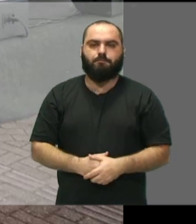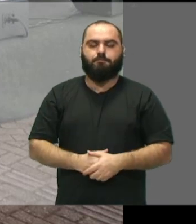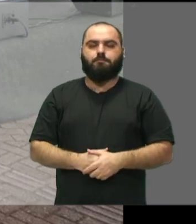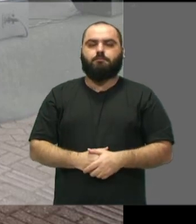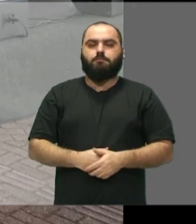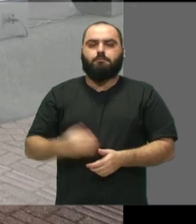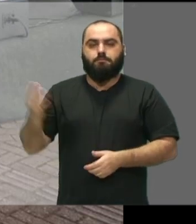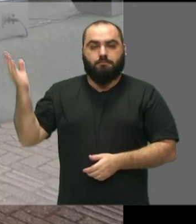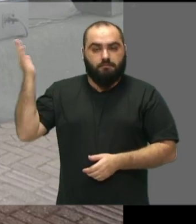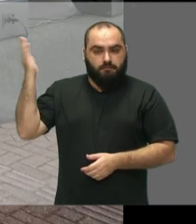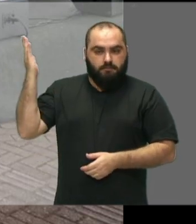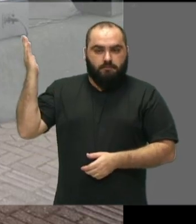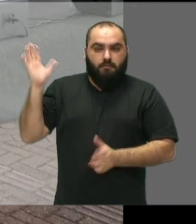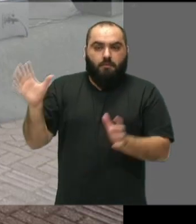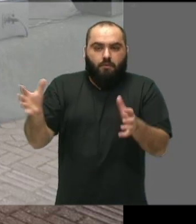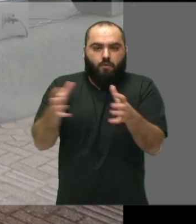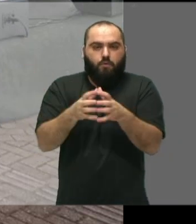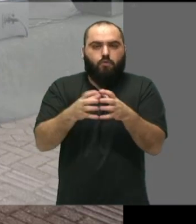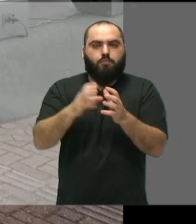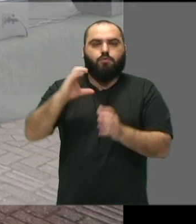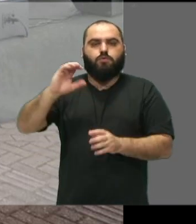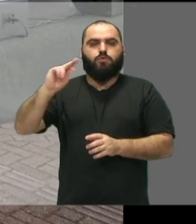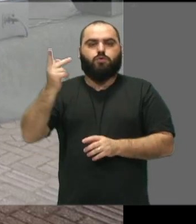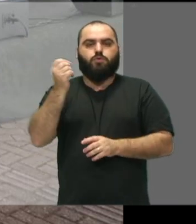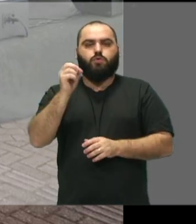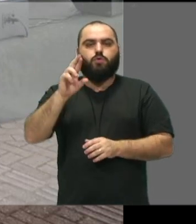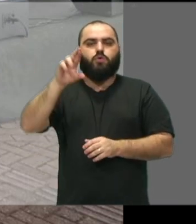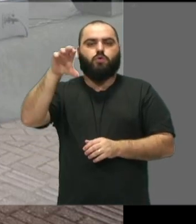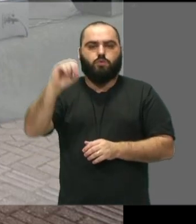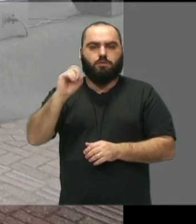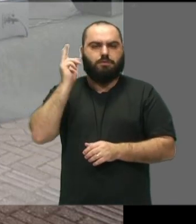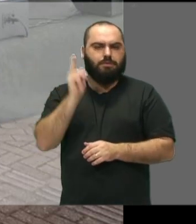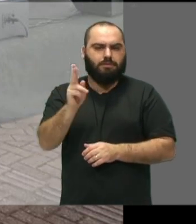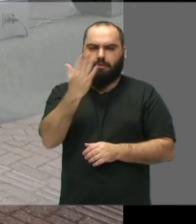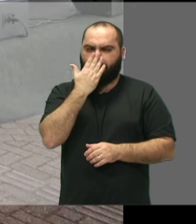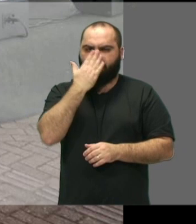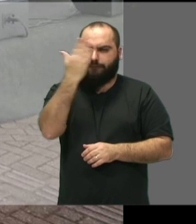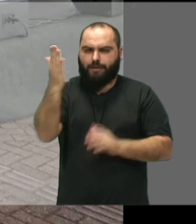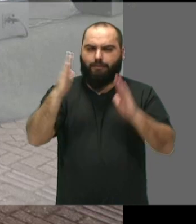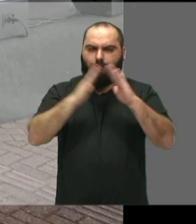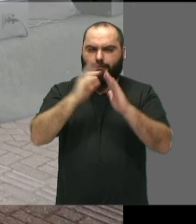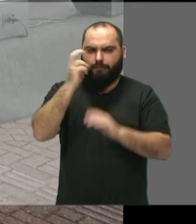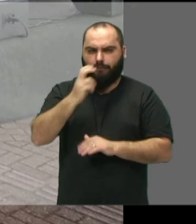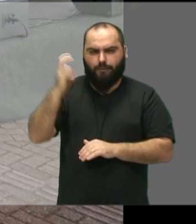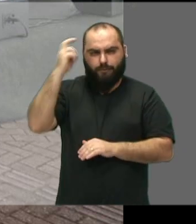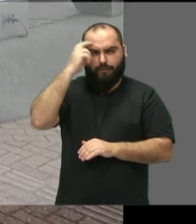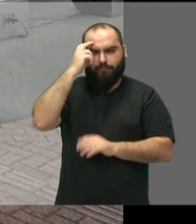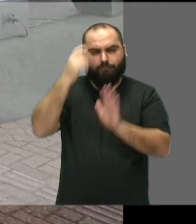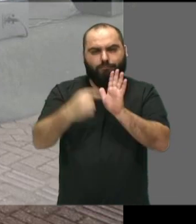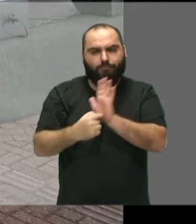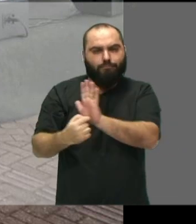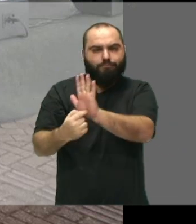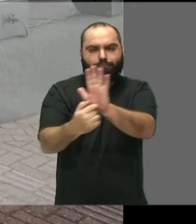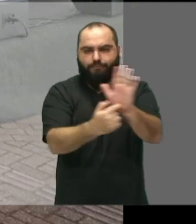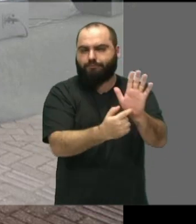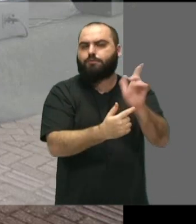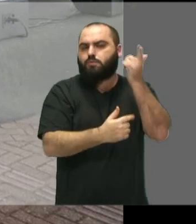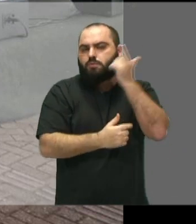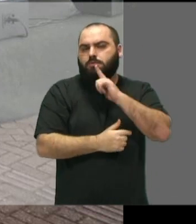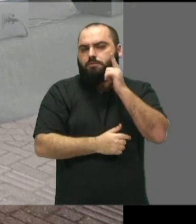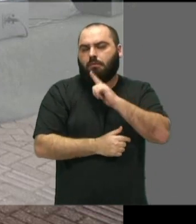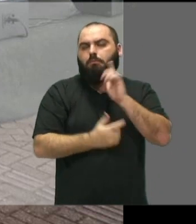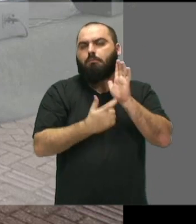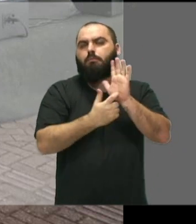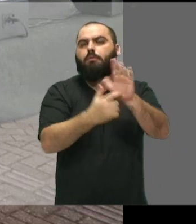Nós sempre, aí é o nosso grupo de choro, constantemente nós estamos ali na frente da Casa da Cultura fazendo apresentações e mostrando um pouco do